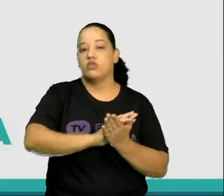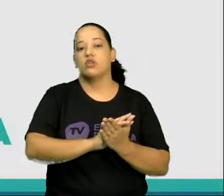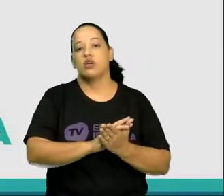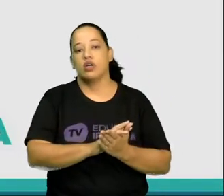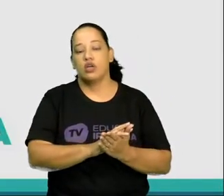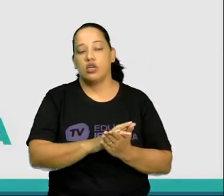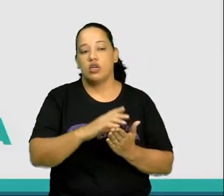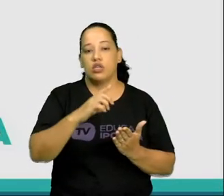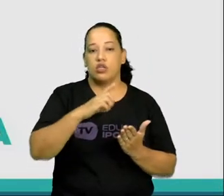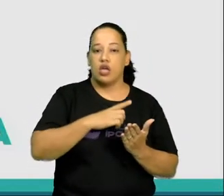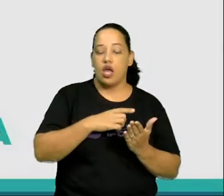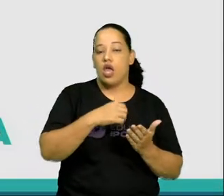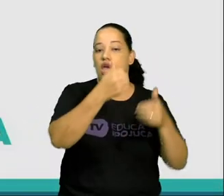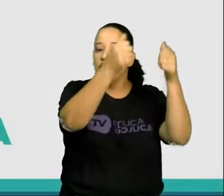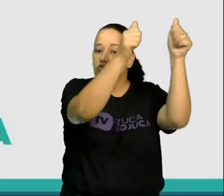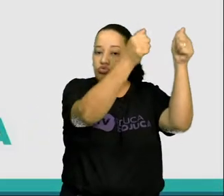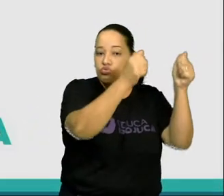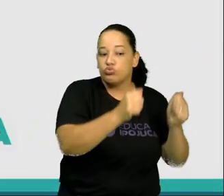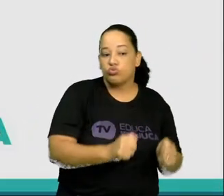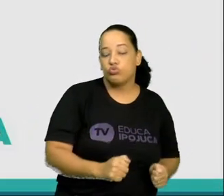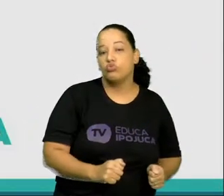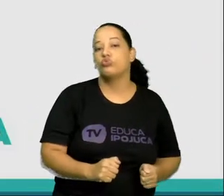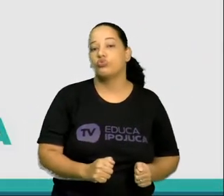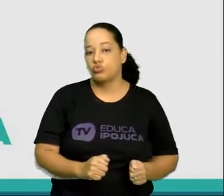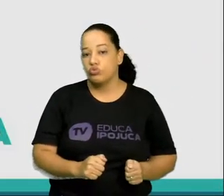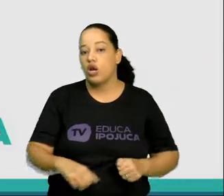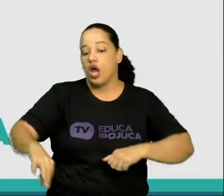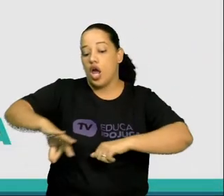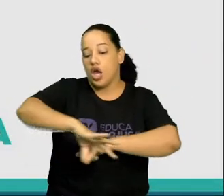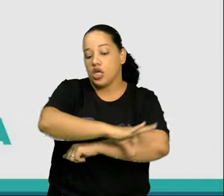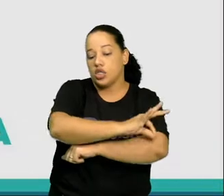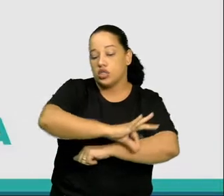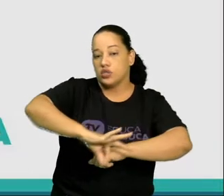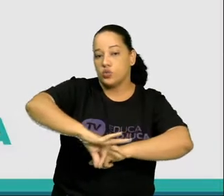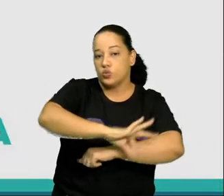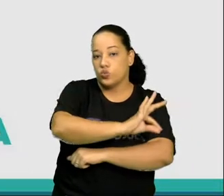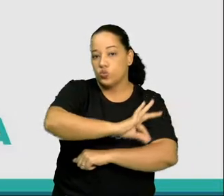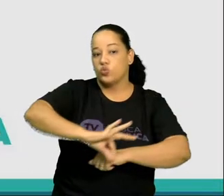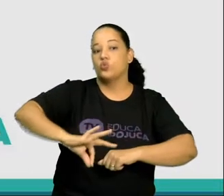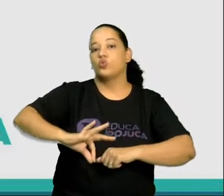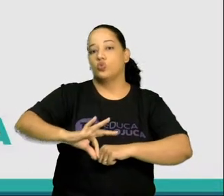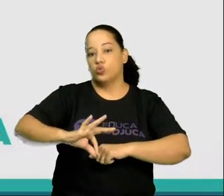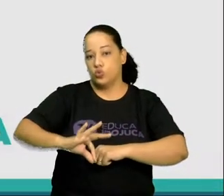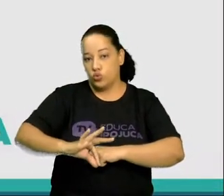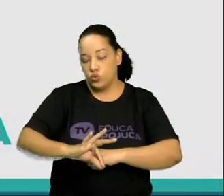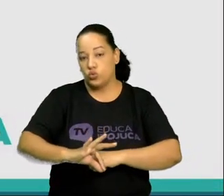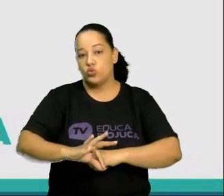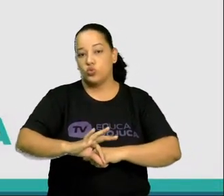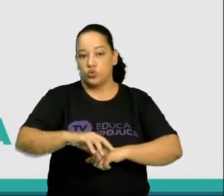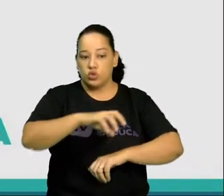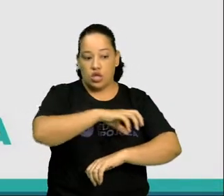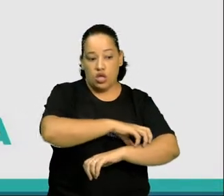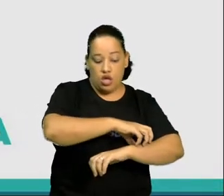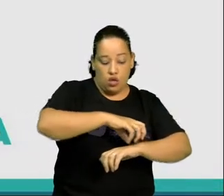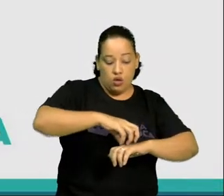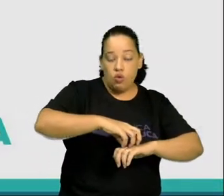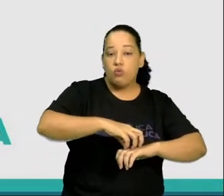escultura, arquitetura, alto relevo,